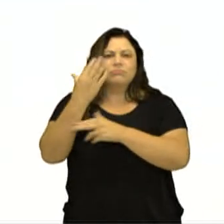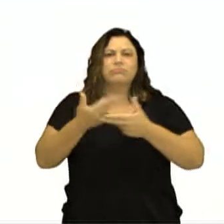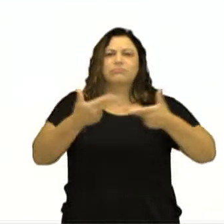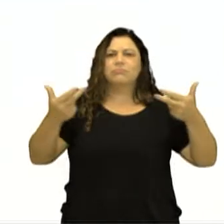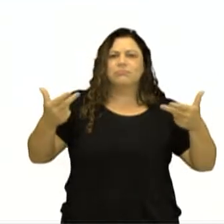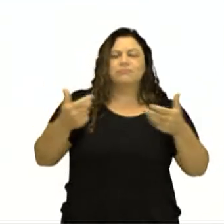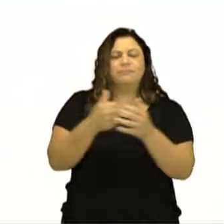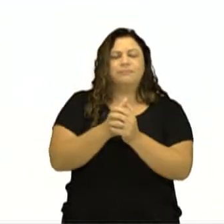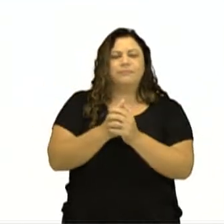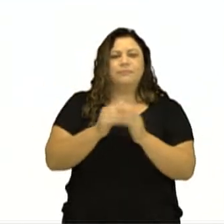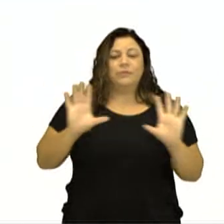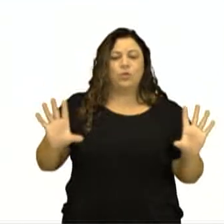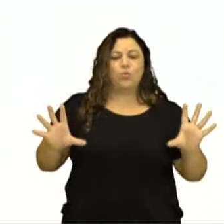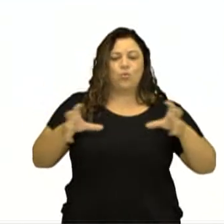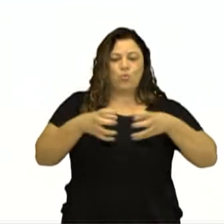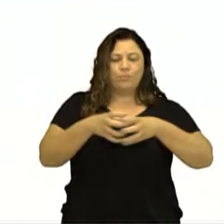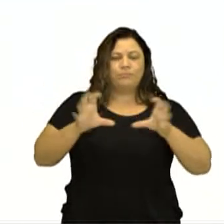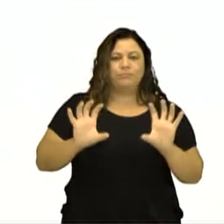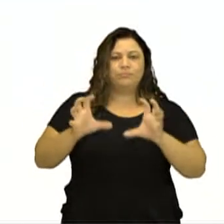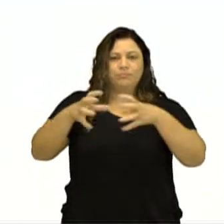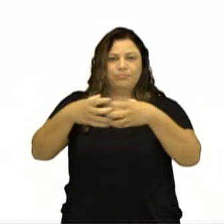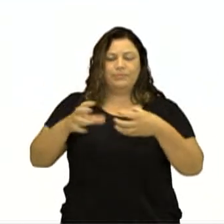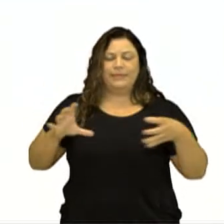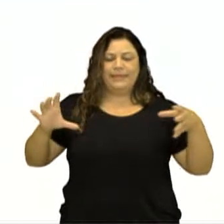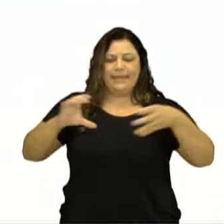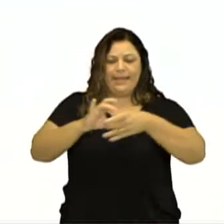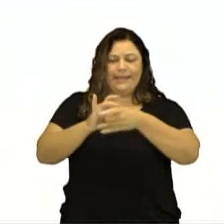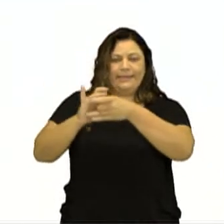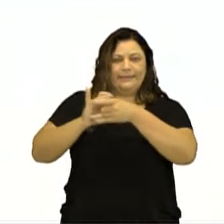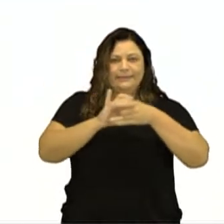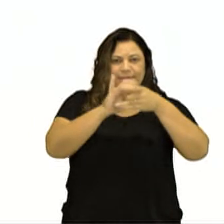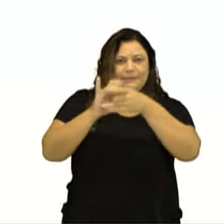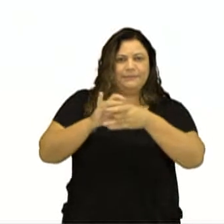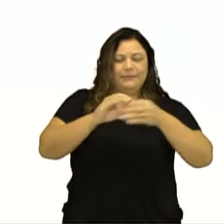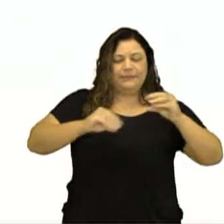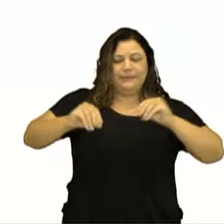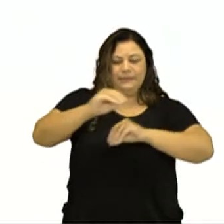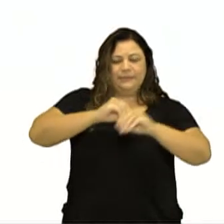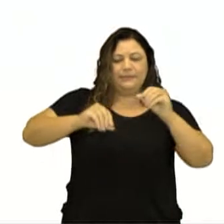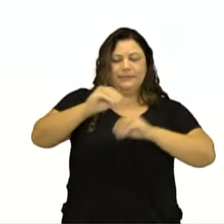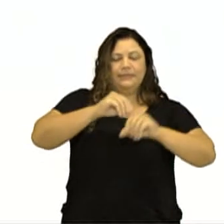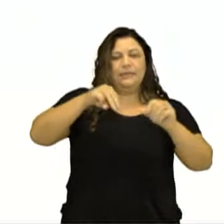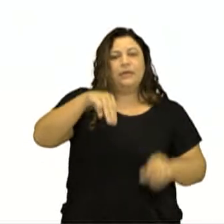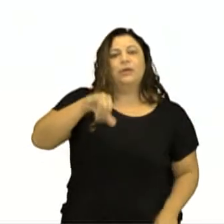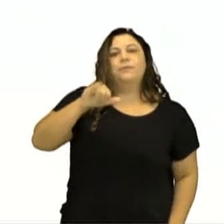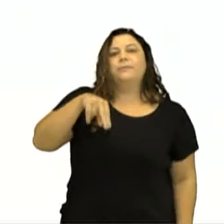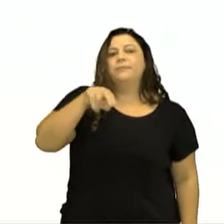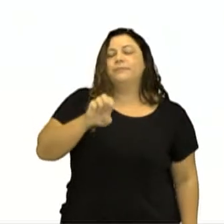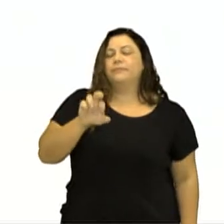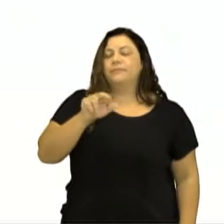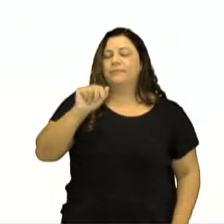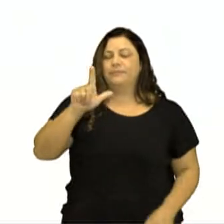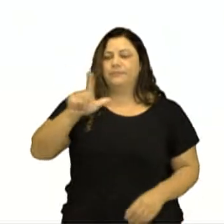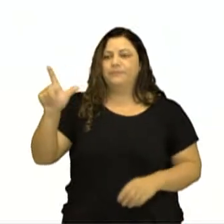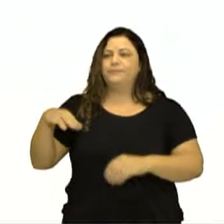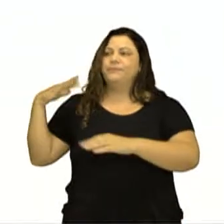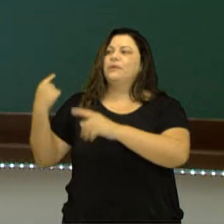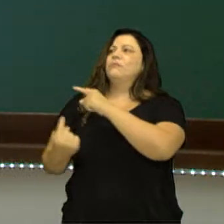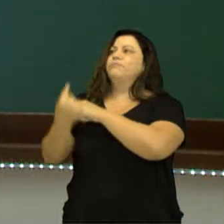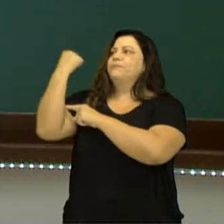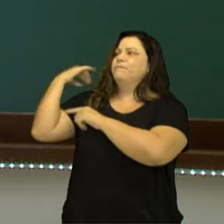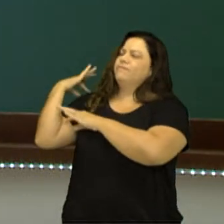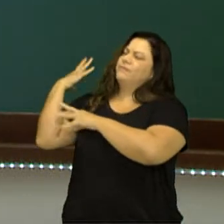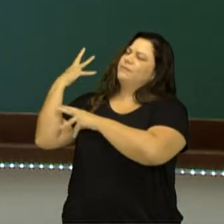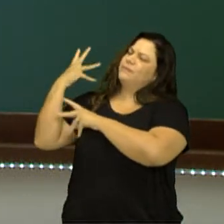Do agregamento, da agregação dos minerais durante milhares de anos. Então, esse